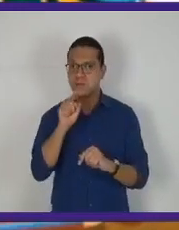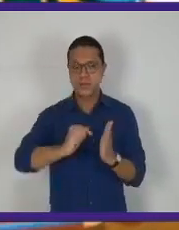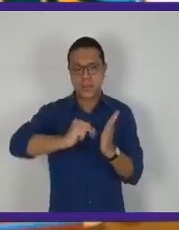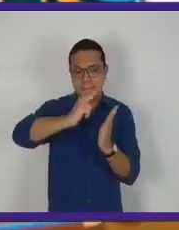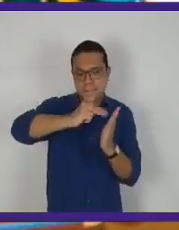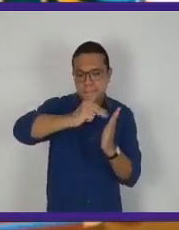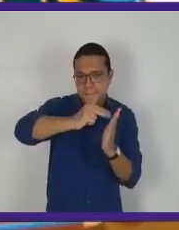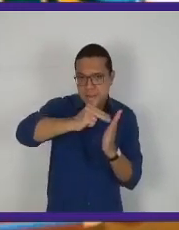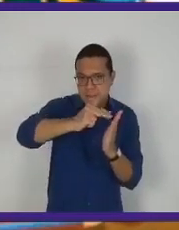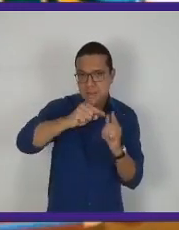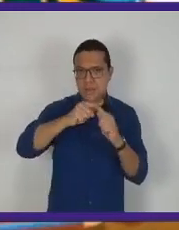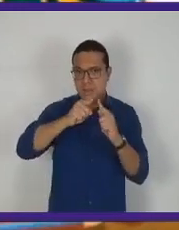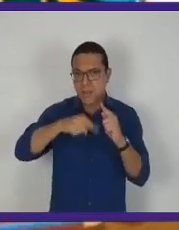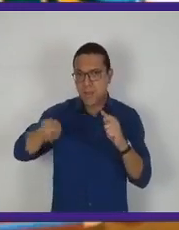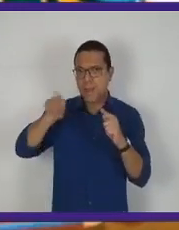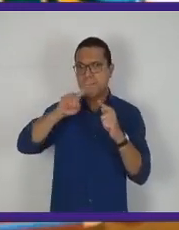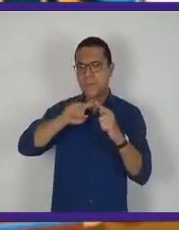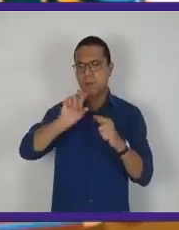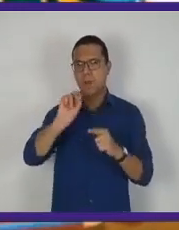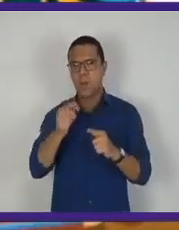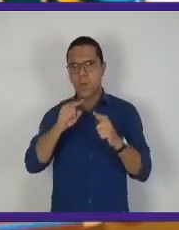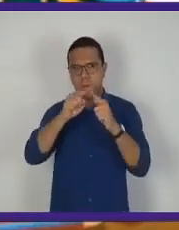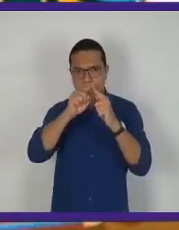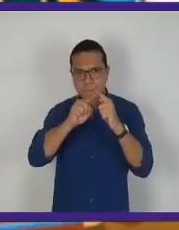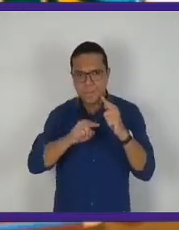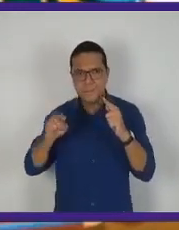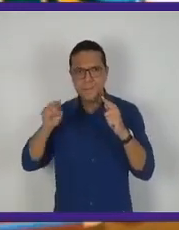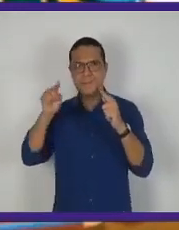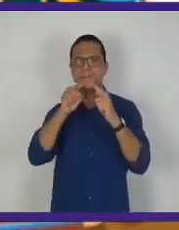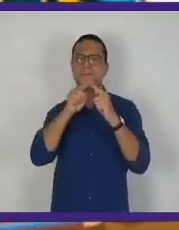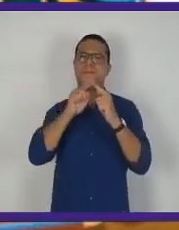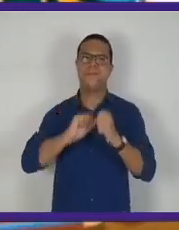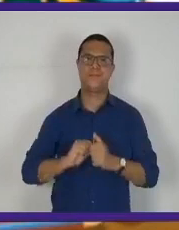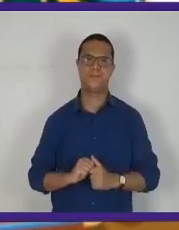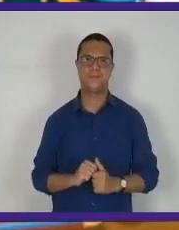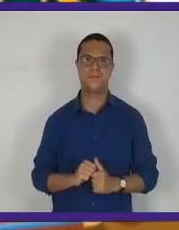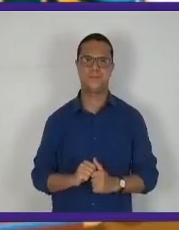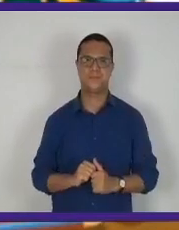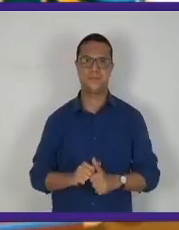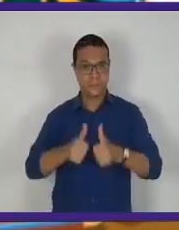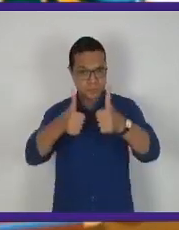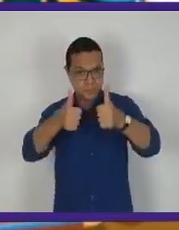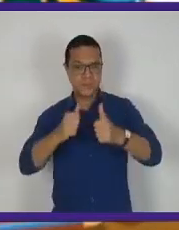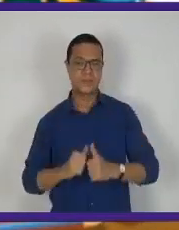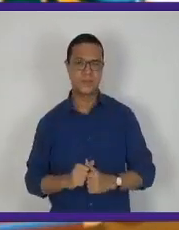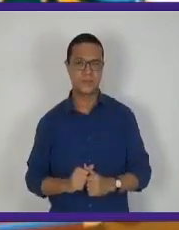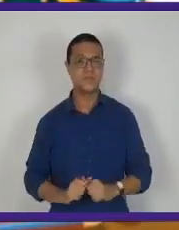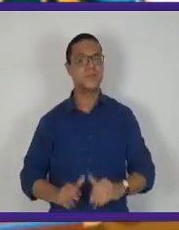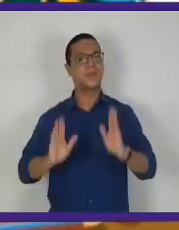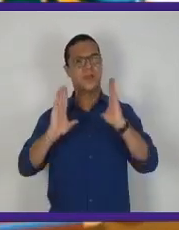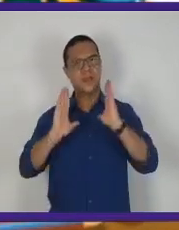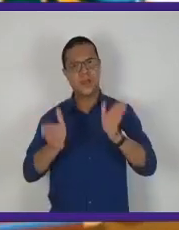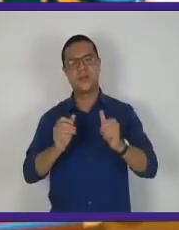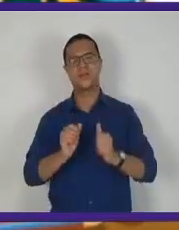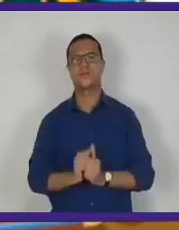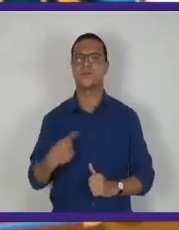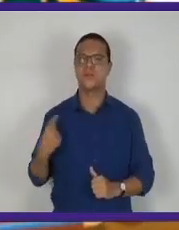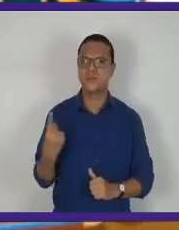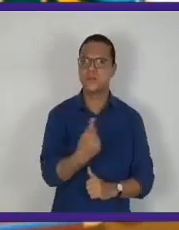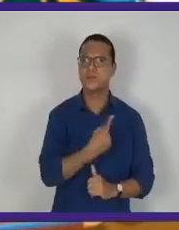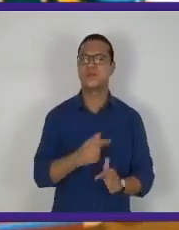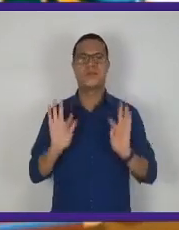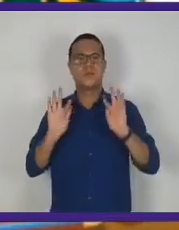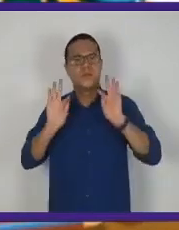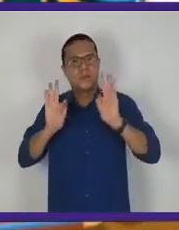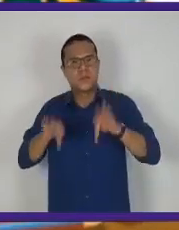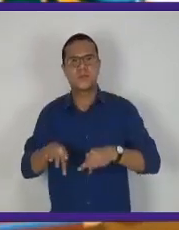encher a bolinha ou encher o quadradinho. Tudo bem? E agora que